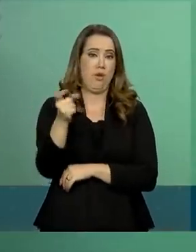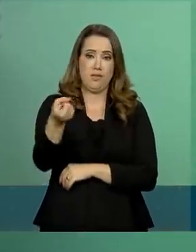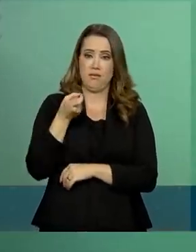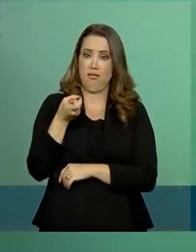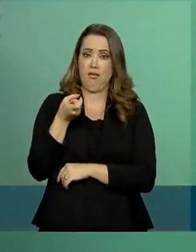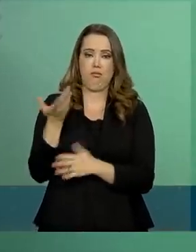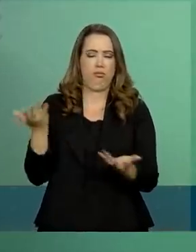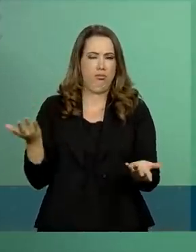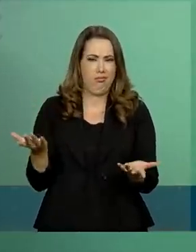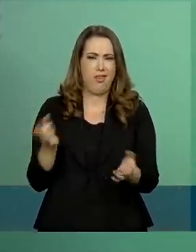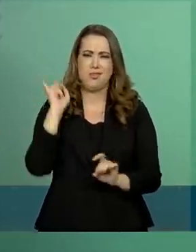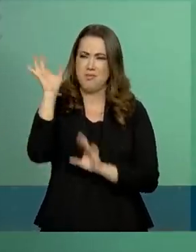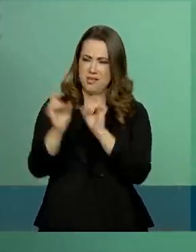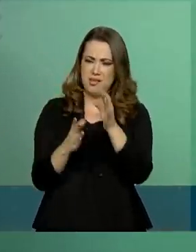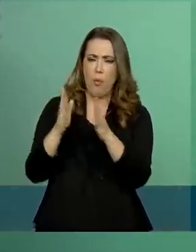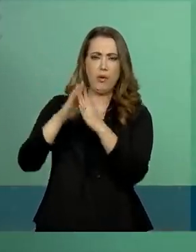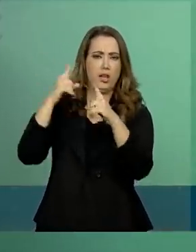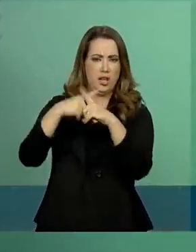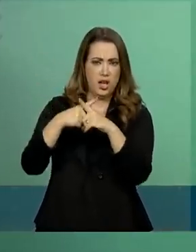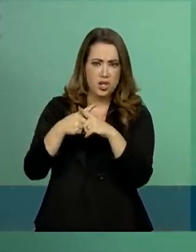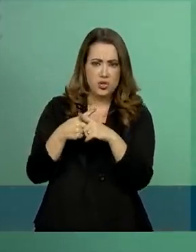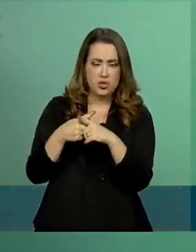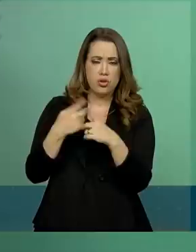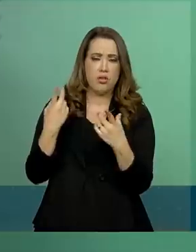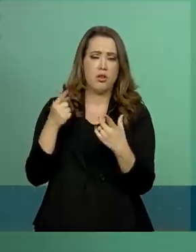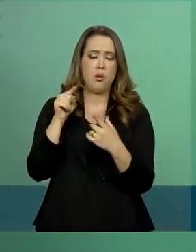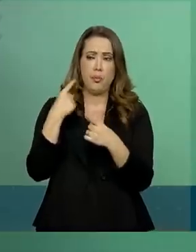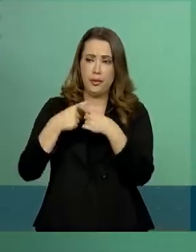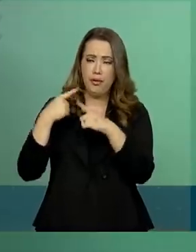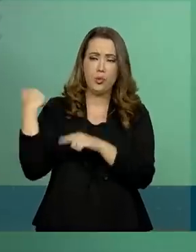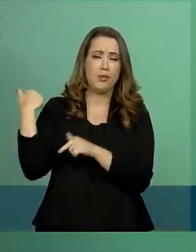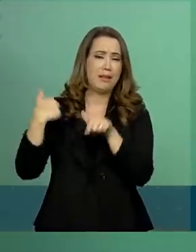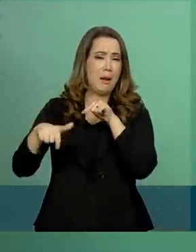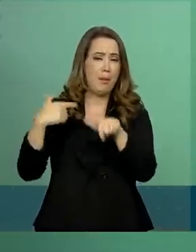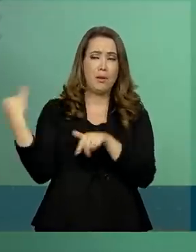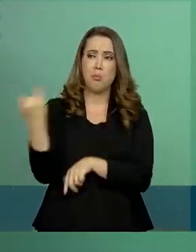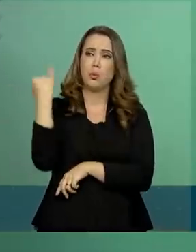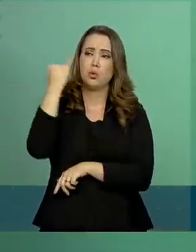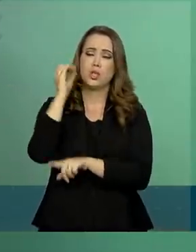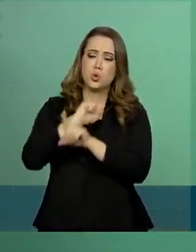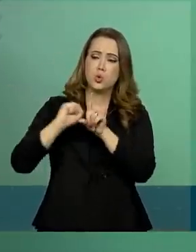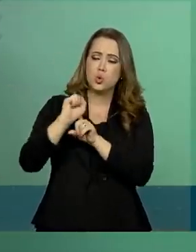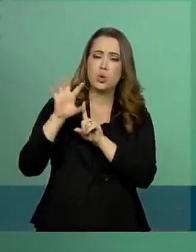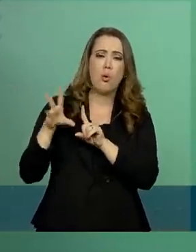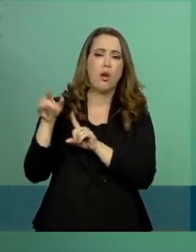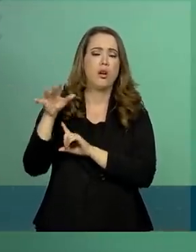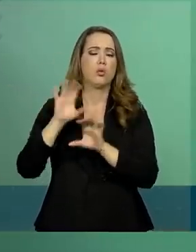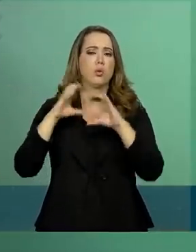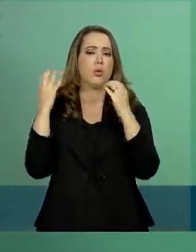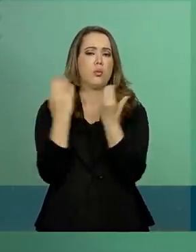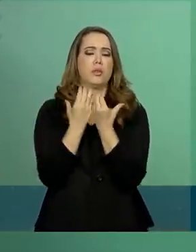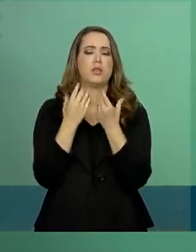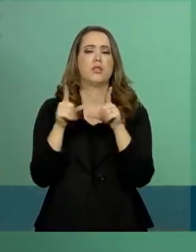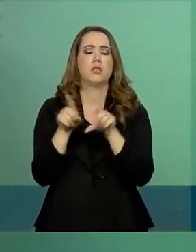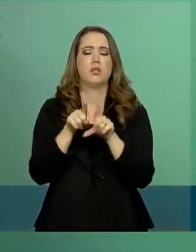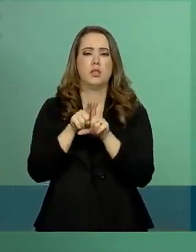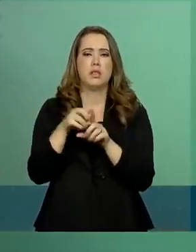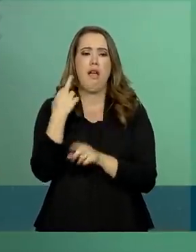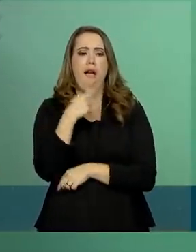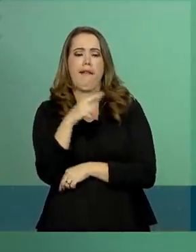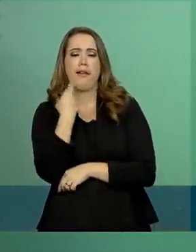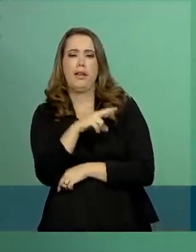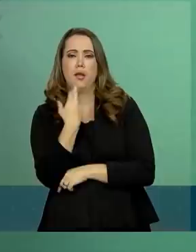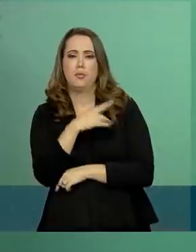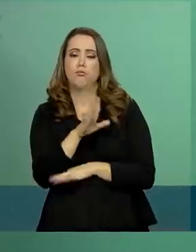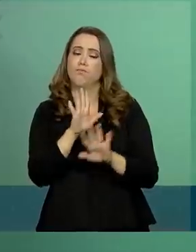igrejas, que, além de terem um excelente trabalho social prestado a toda a comunidade, reclamam